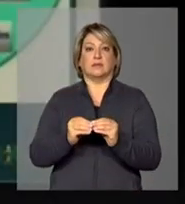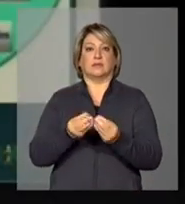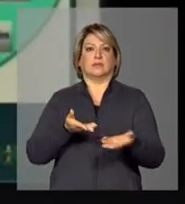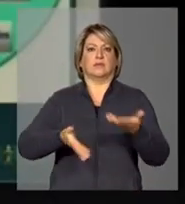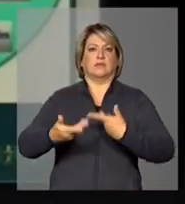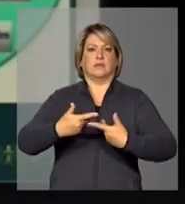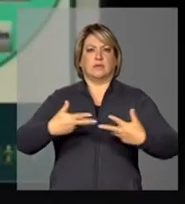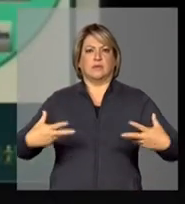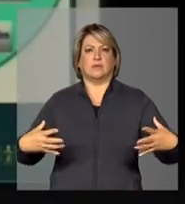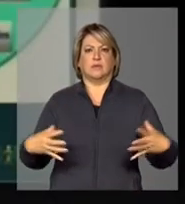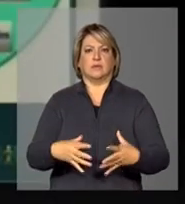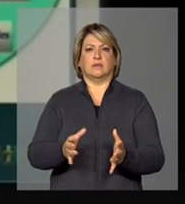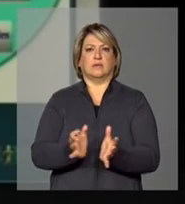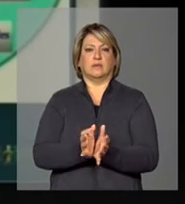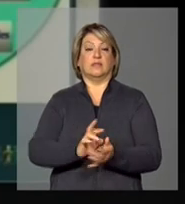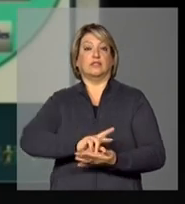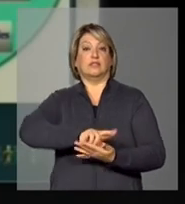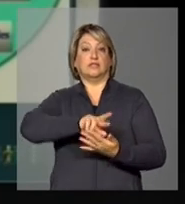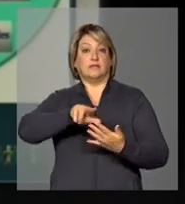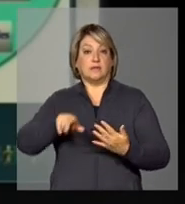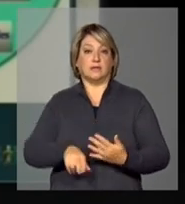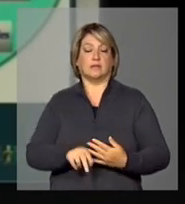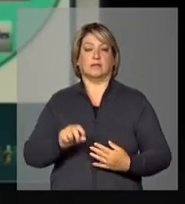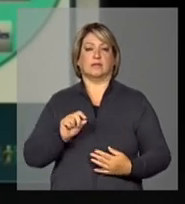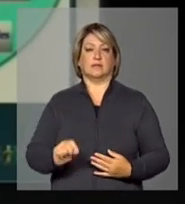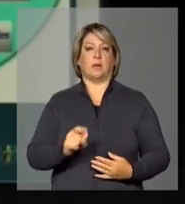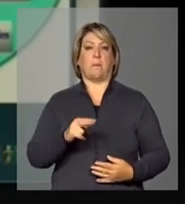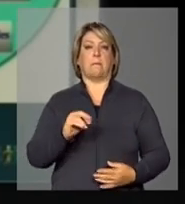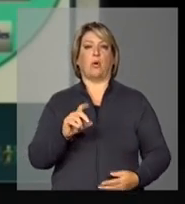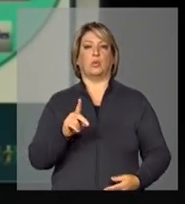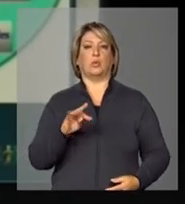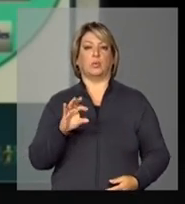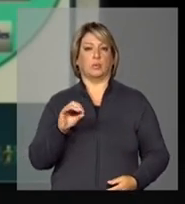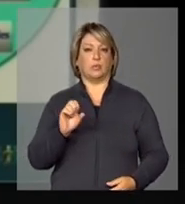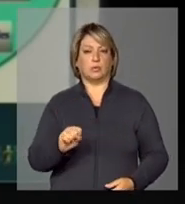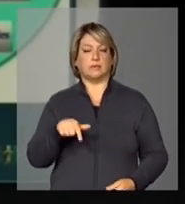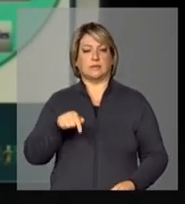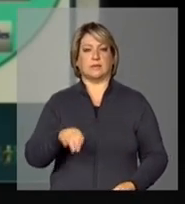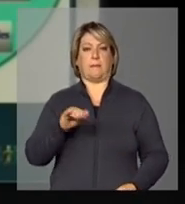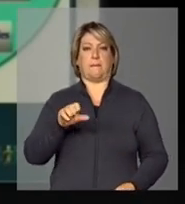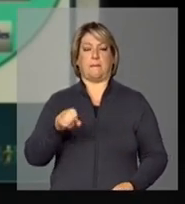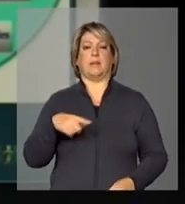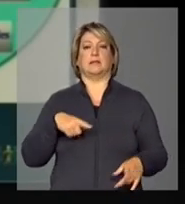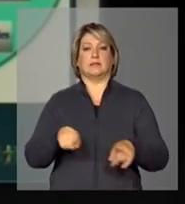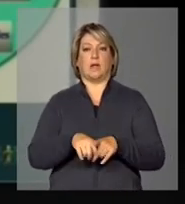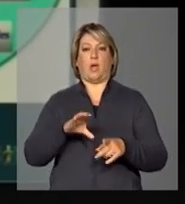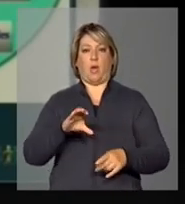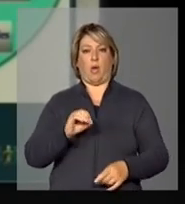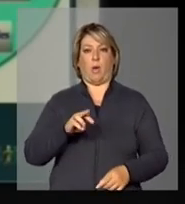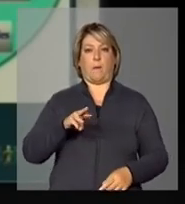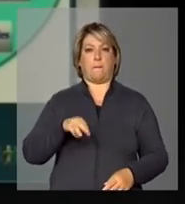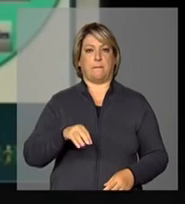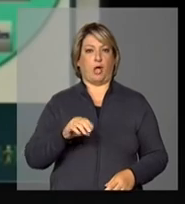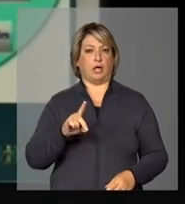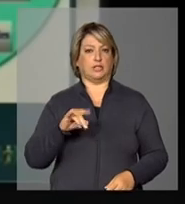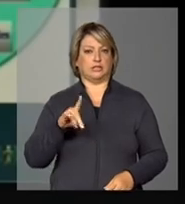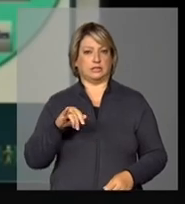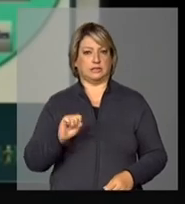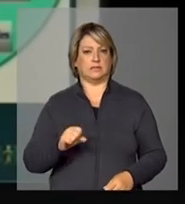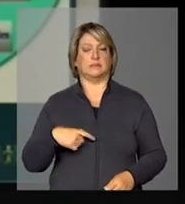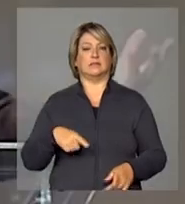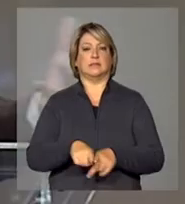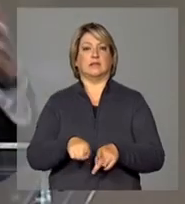alto valor agregado, de diferenciação de produtos sobre essa base de produção de commodities, além de um esforço mais geral